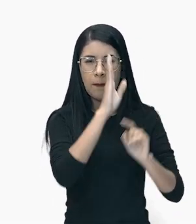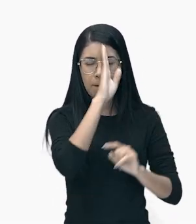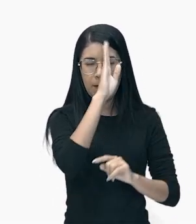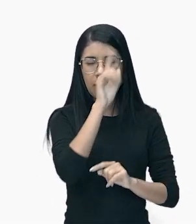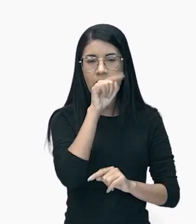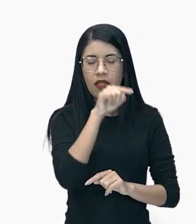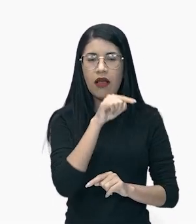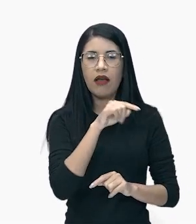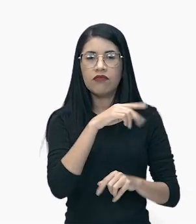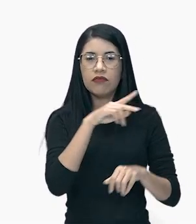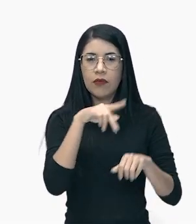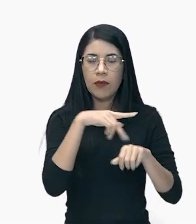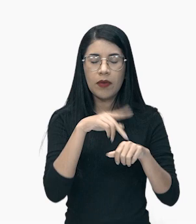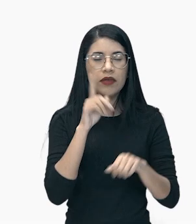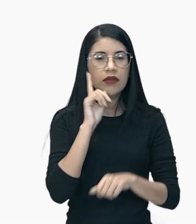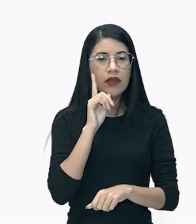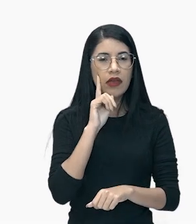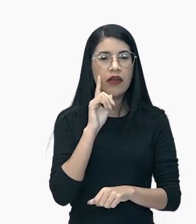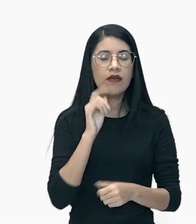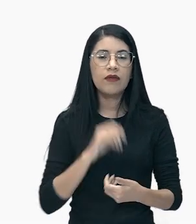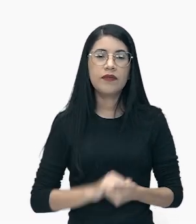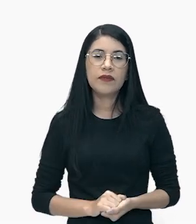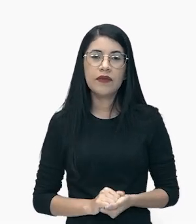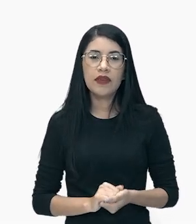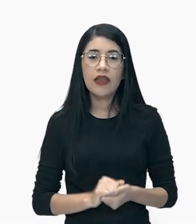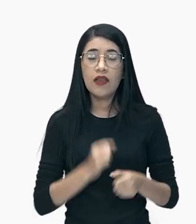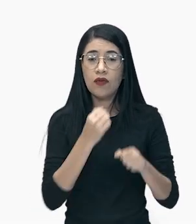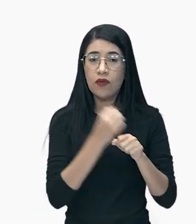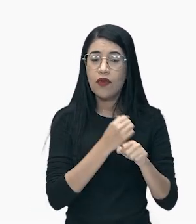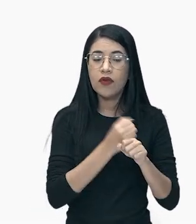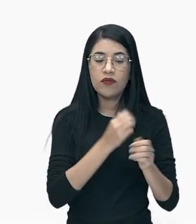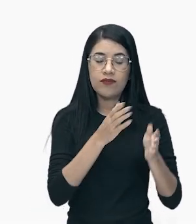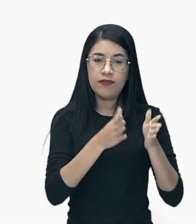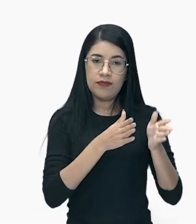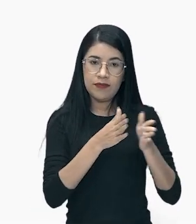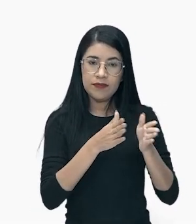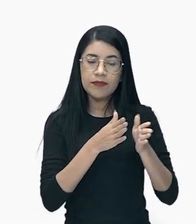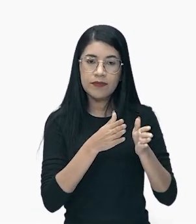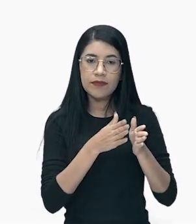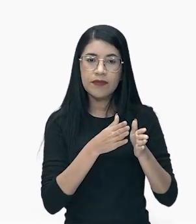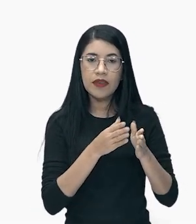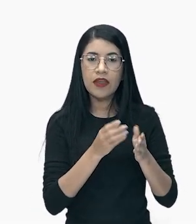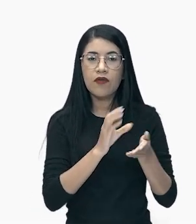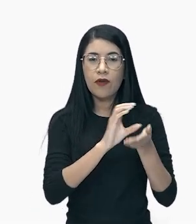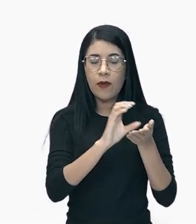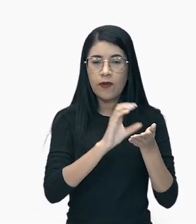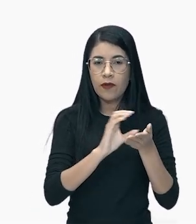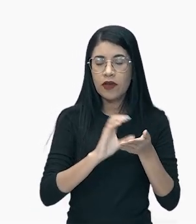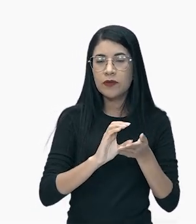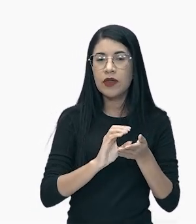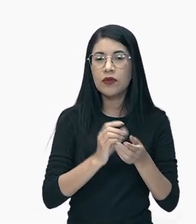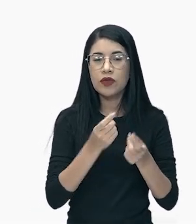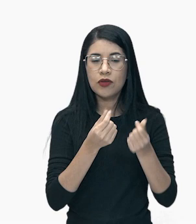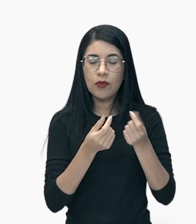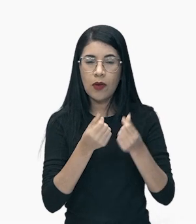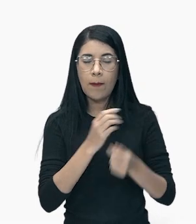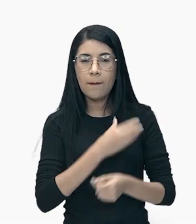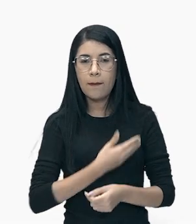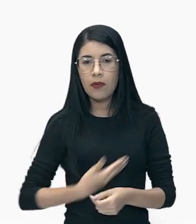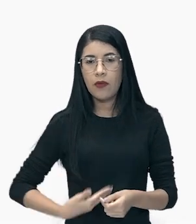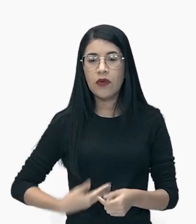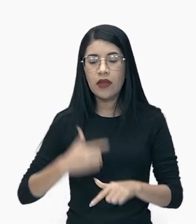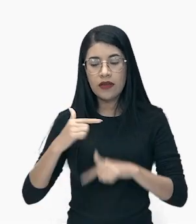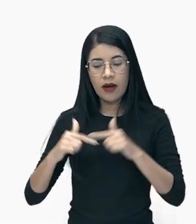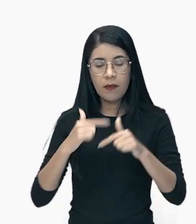edifício ali, um símbolo do poder norte-americano, ele foi construído nesse momento e foi um investimento público que gerou mais empregos.